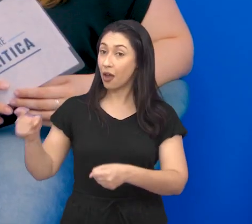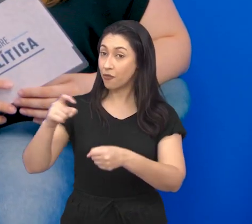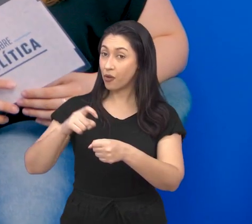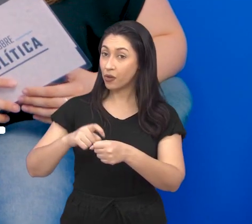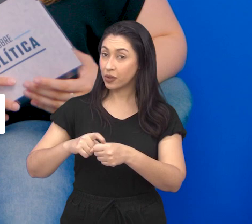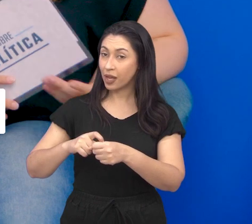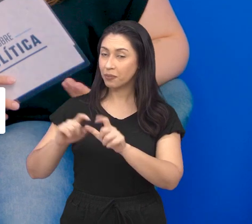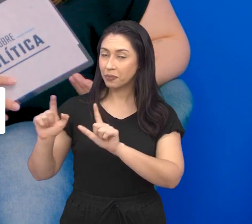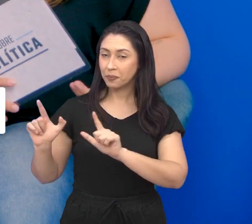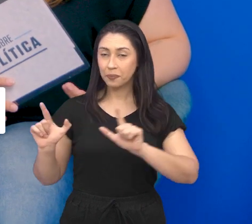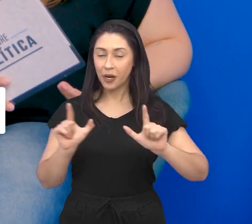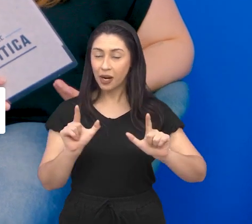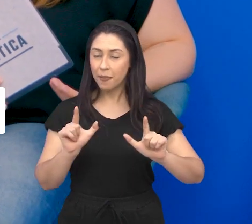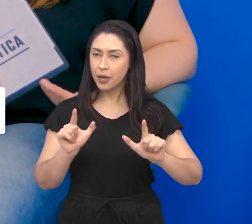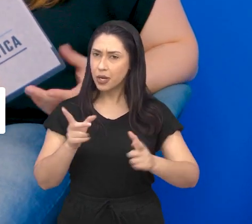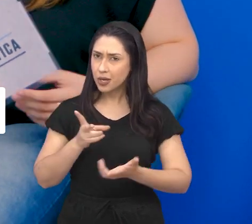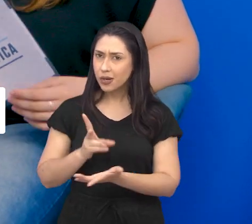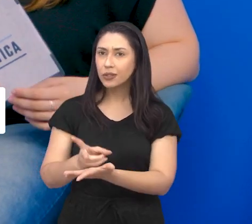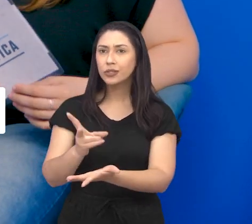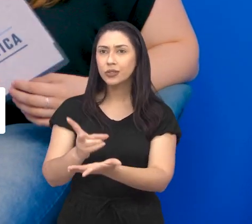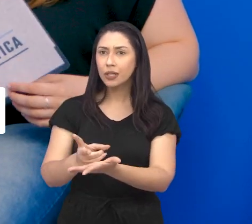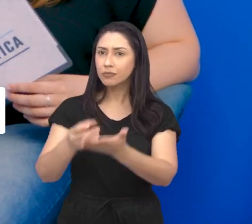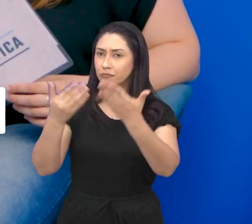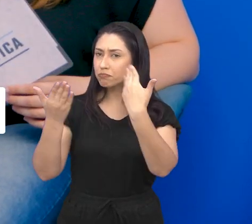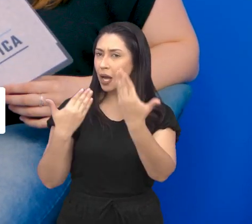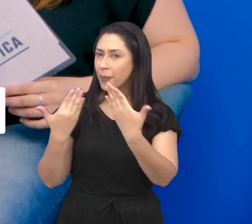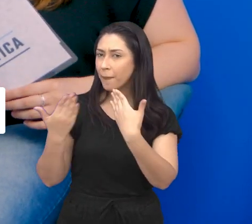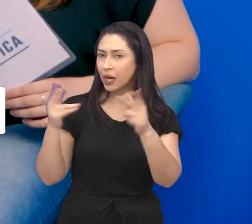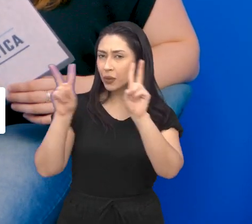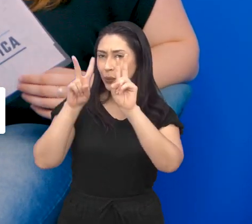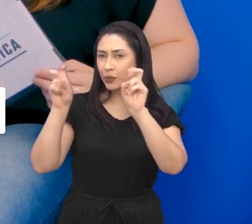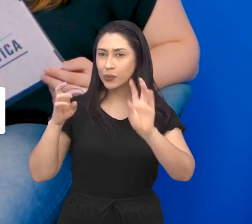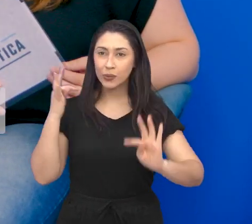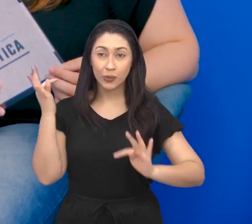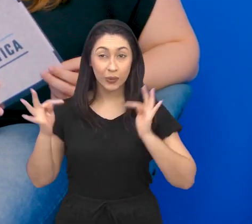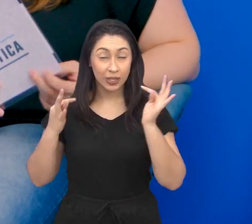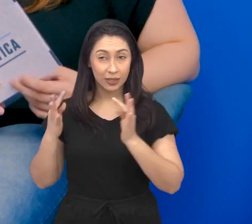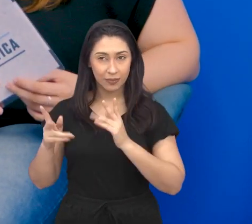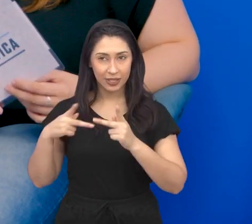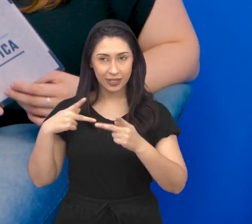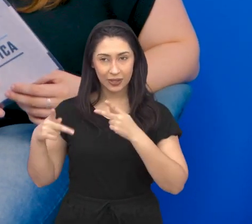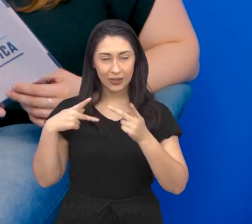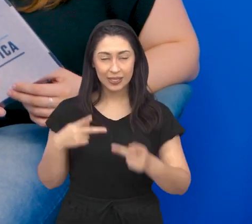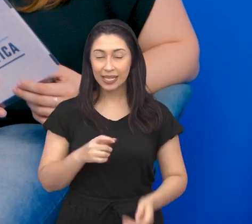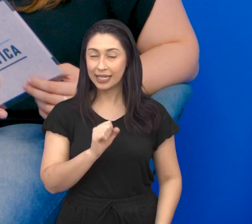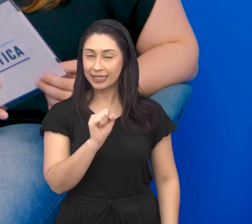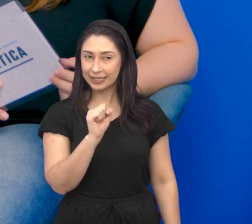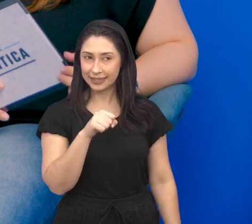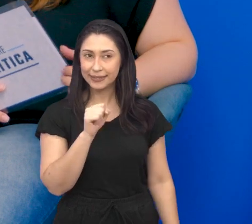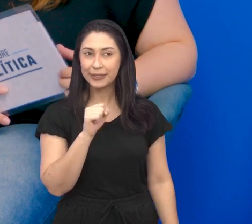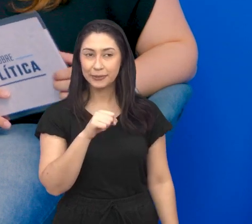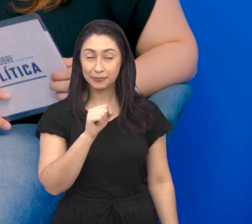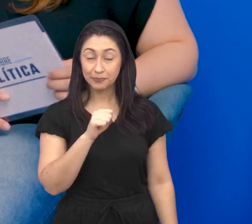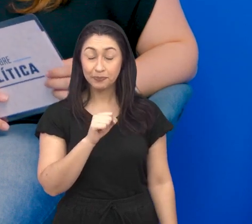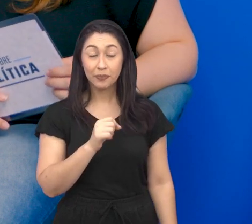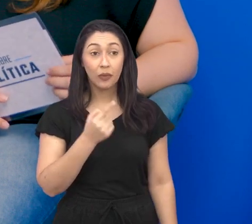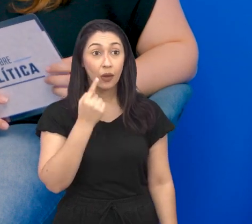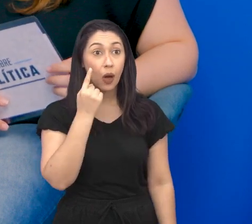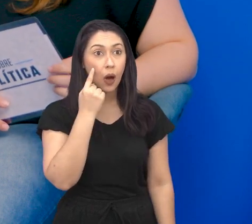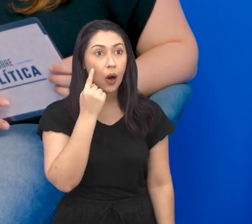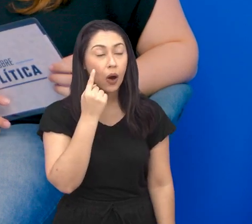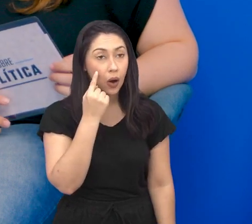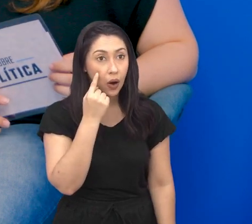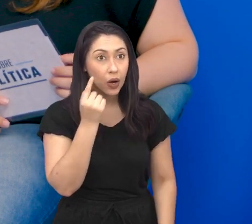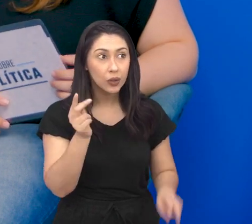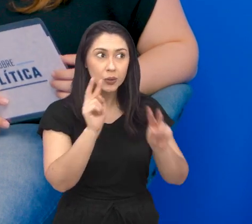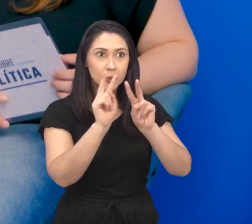Voltamos agora com o Sobre Política e seguimos falando do turismo aqui em São José dos Campos. Exatamente isso, Marina. Olha só,